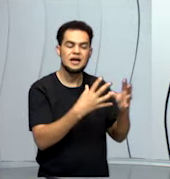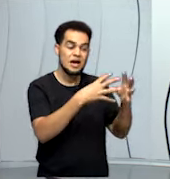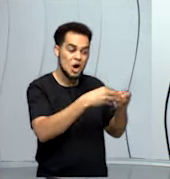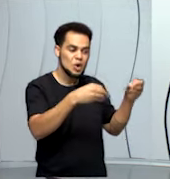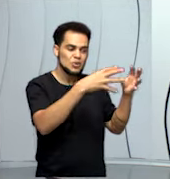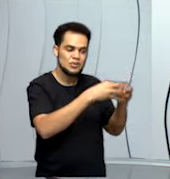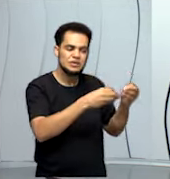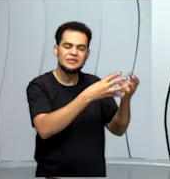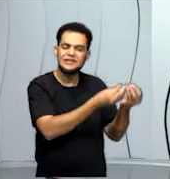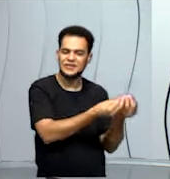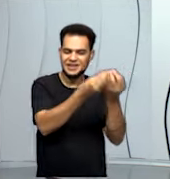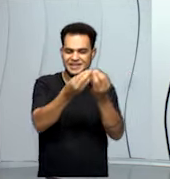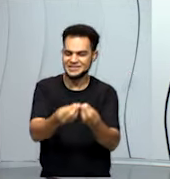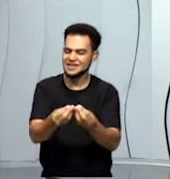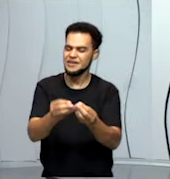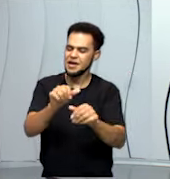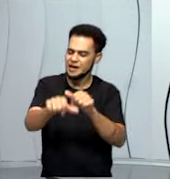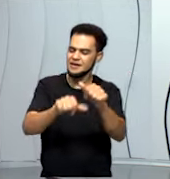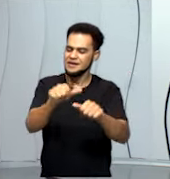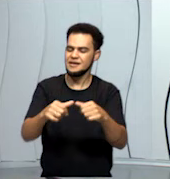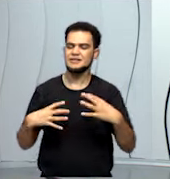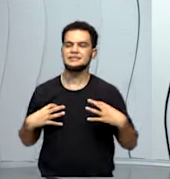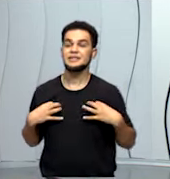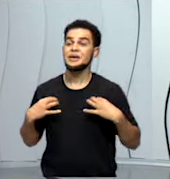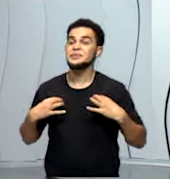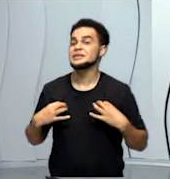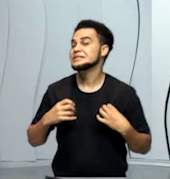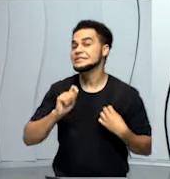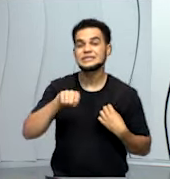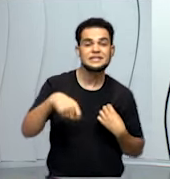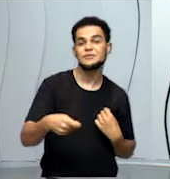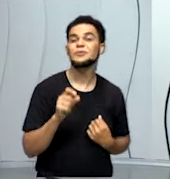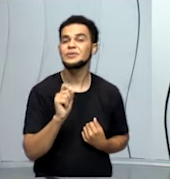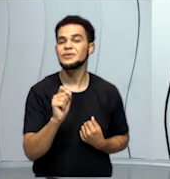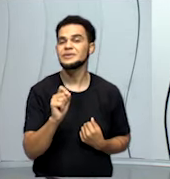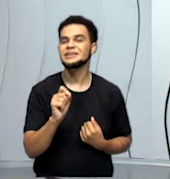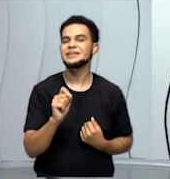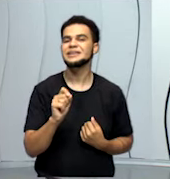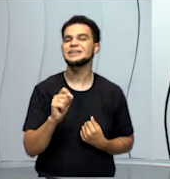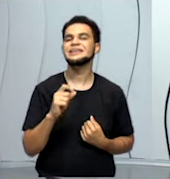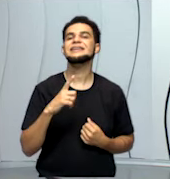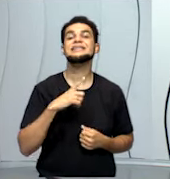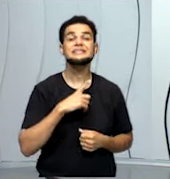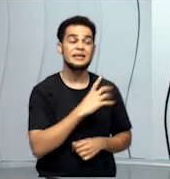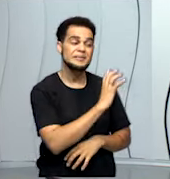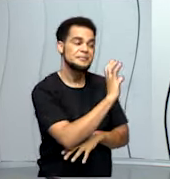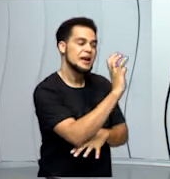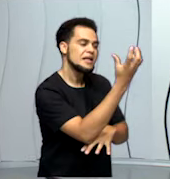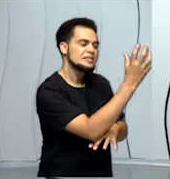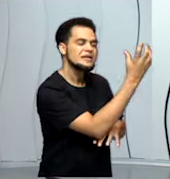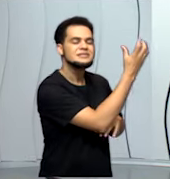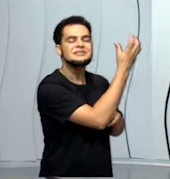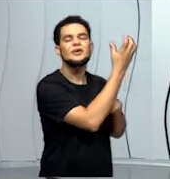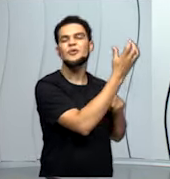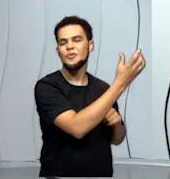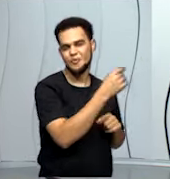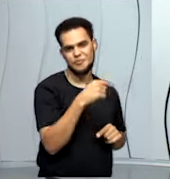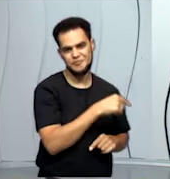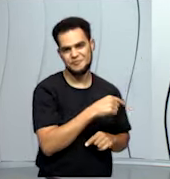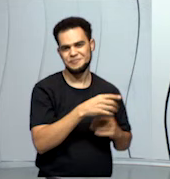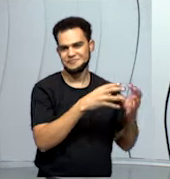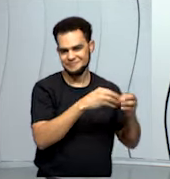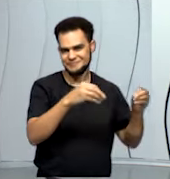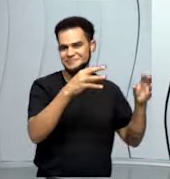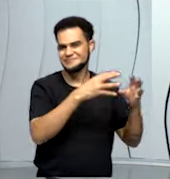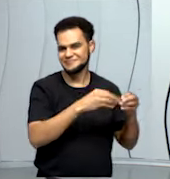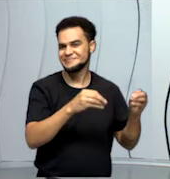matéria-prima. Isso significa que a gente tem uma plantação de algodão. Nós plantamos